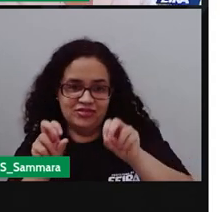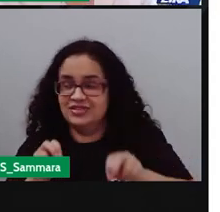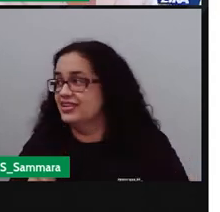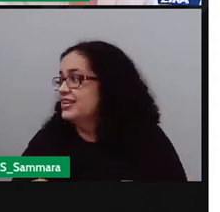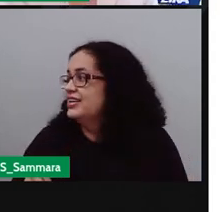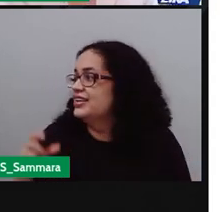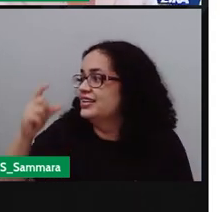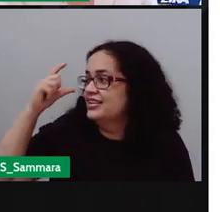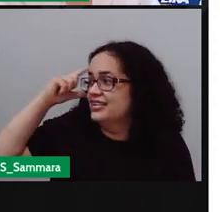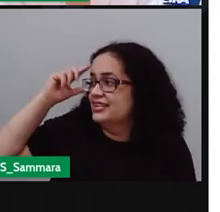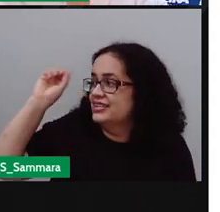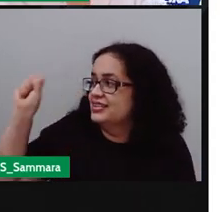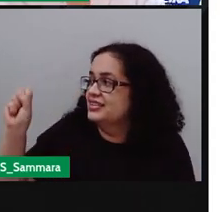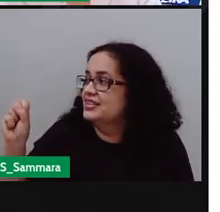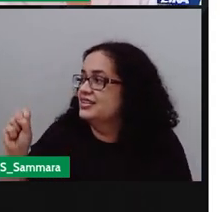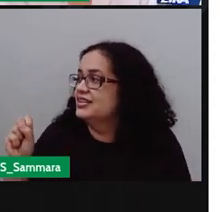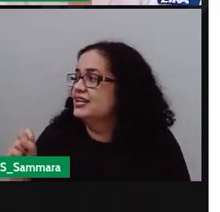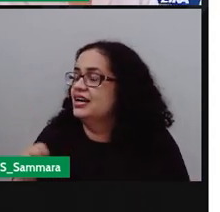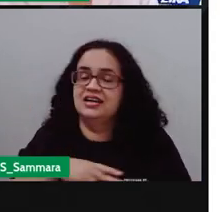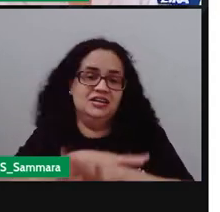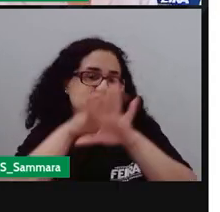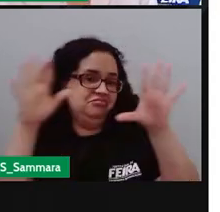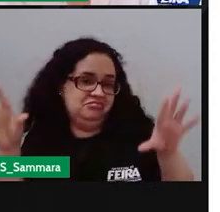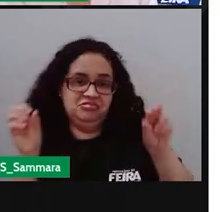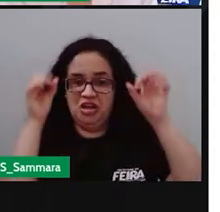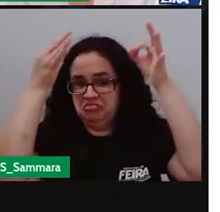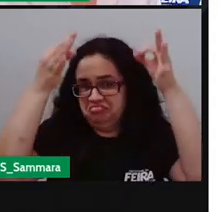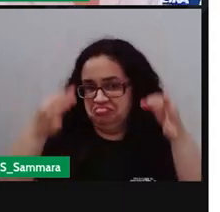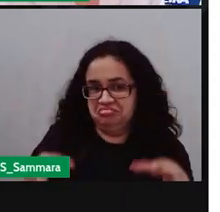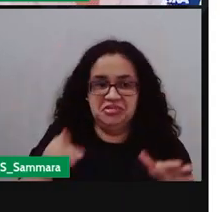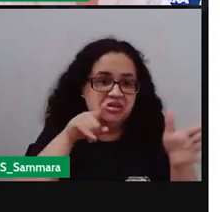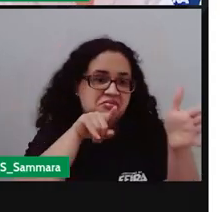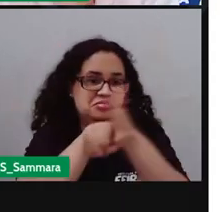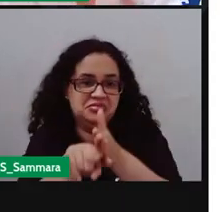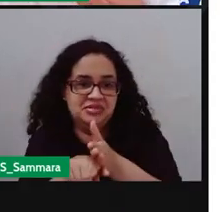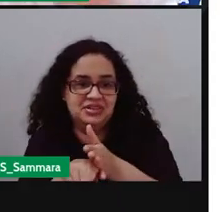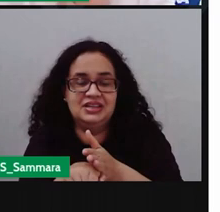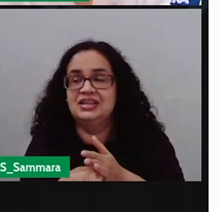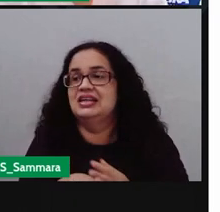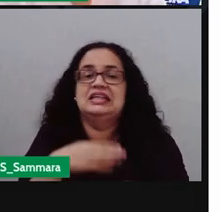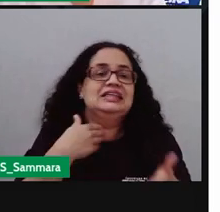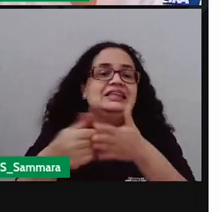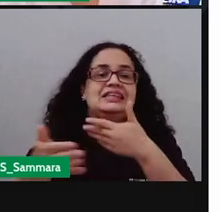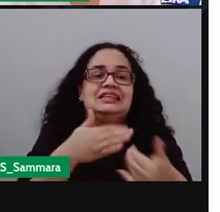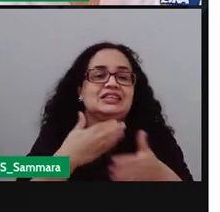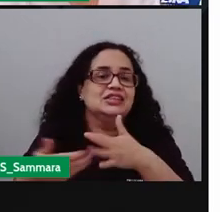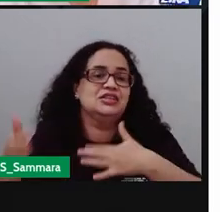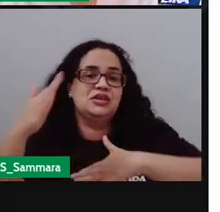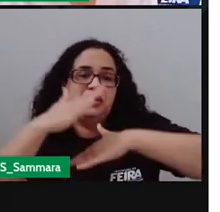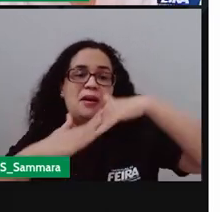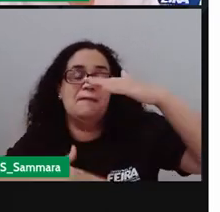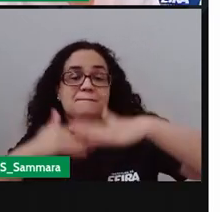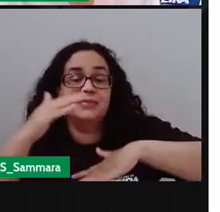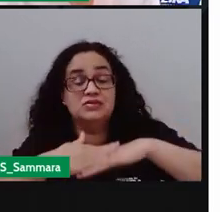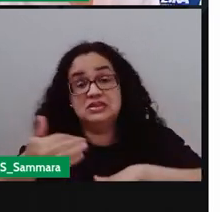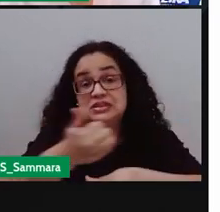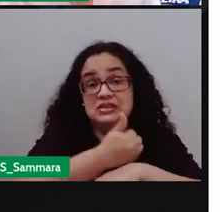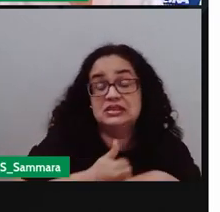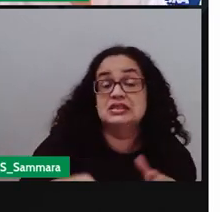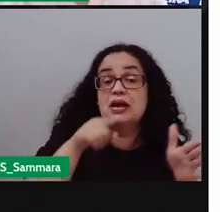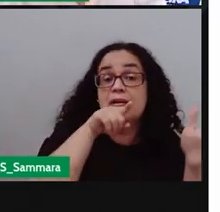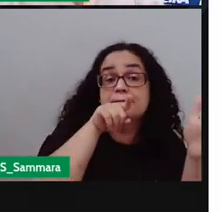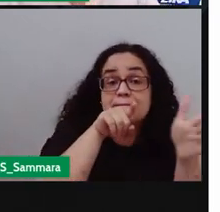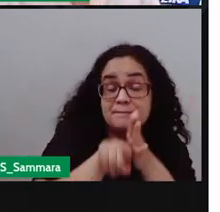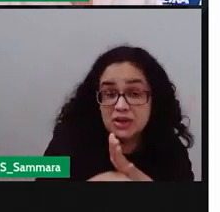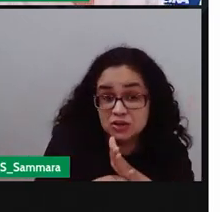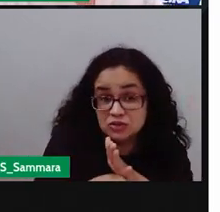Samara vai saber me responder? É uma pergunta aleatória. É uma pergunta, na verdade, que não tem nada a ver com a profissão de Samara. Eu teria que fazer o